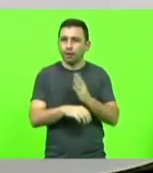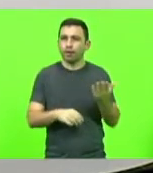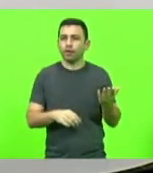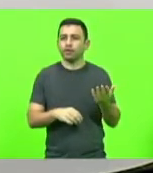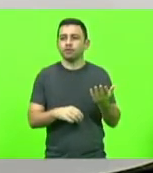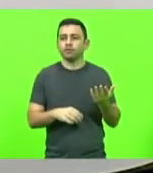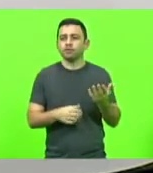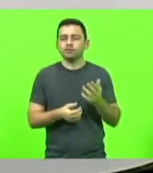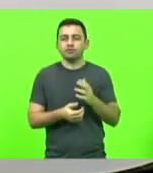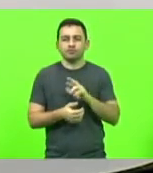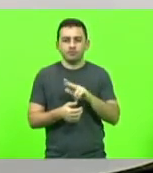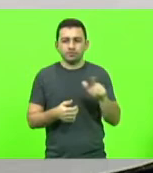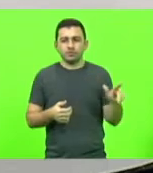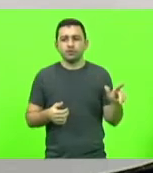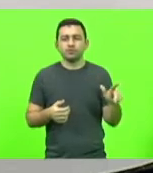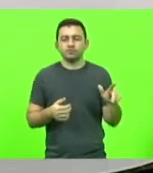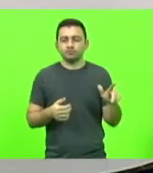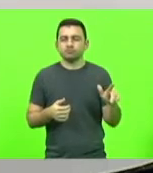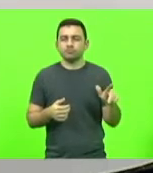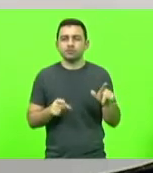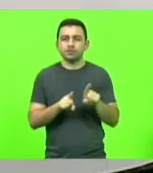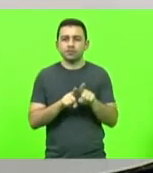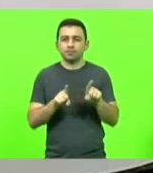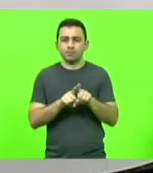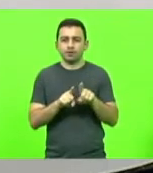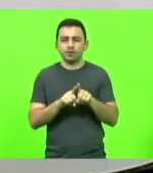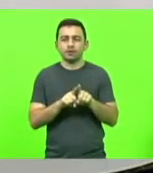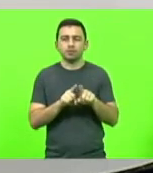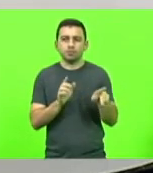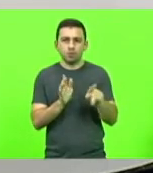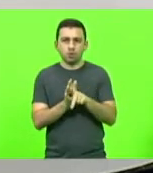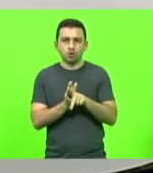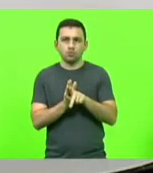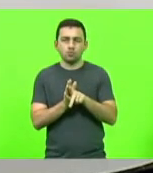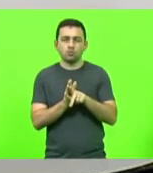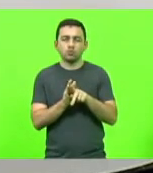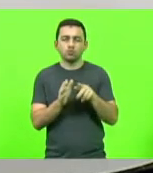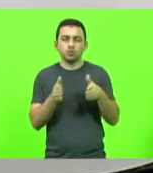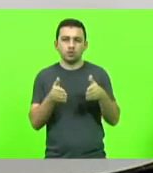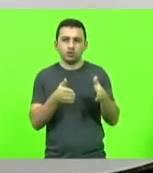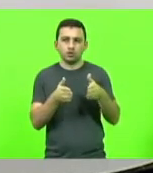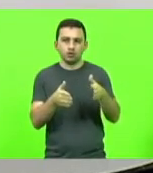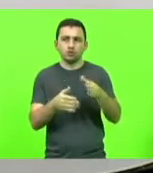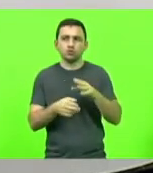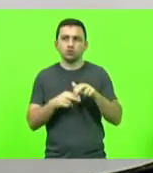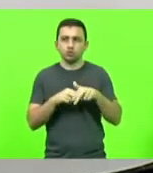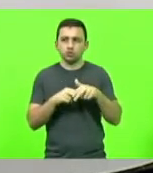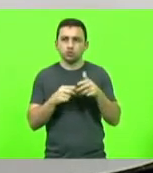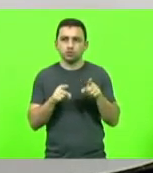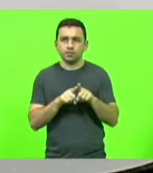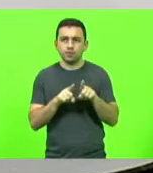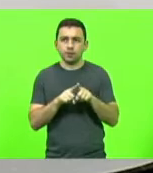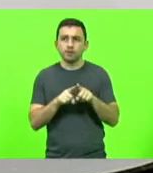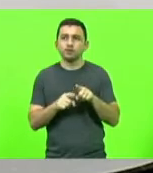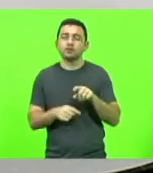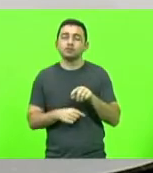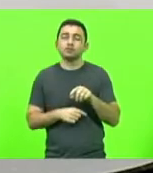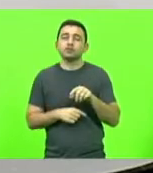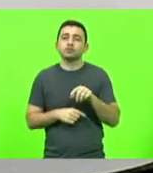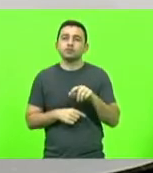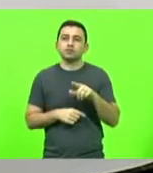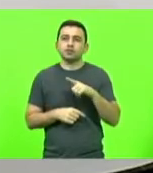os municípios do Vale do Rio Tijucas. Mais notadamente, São João Batista,